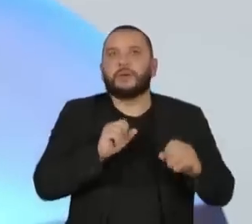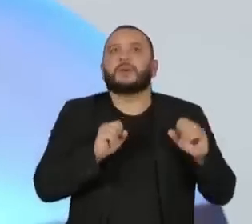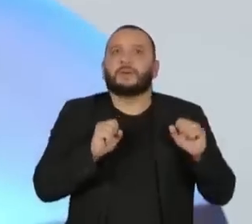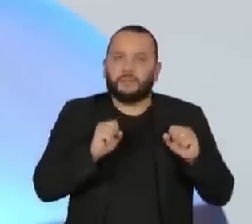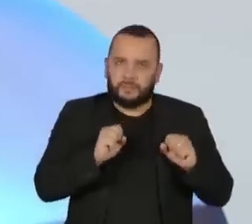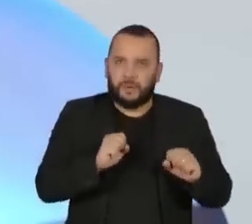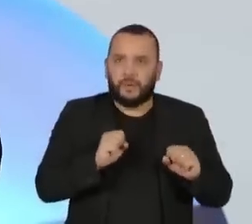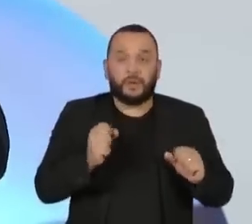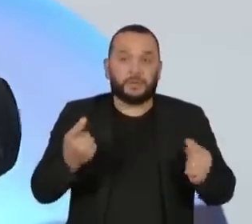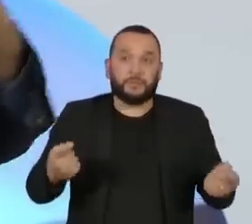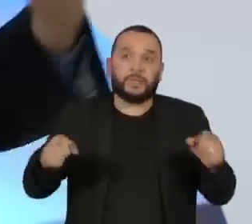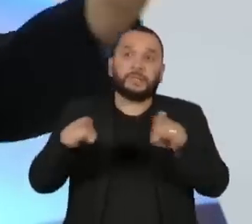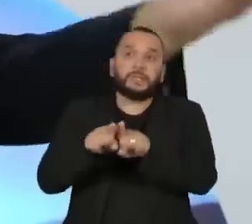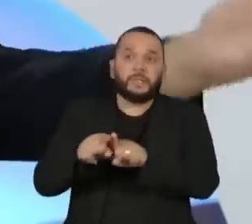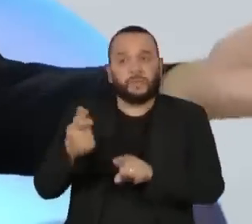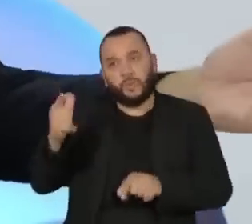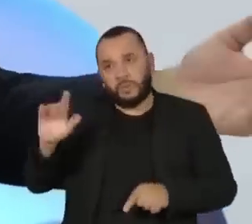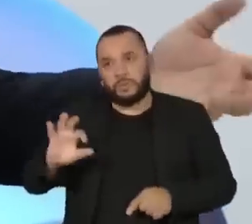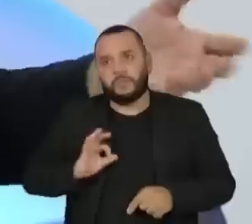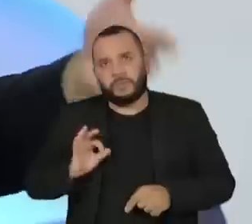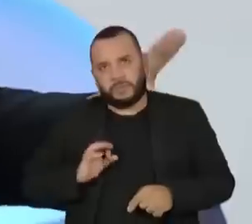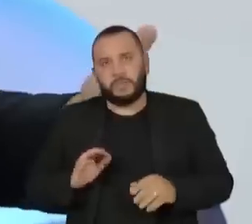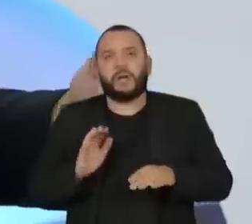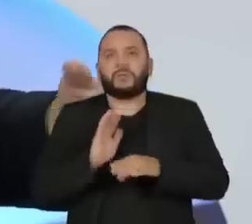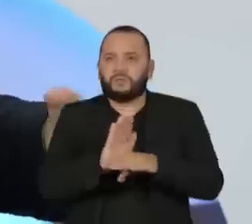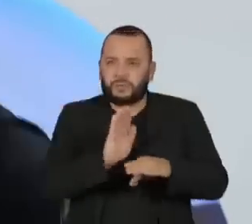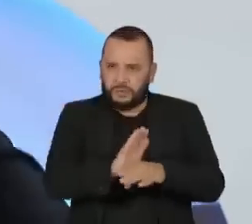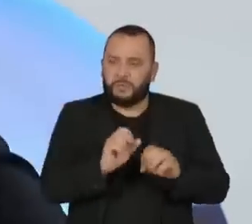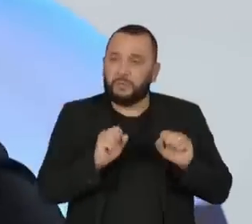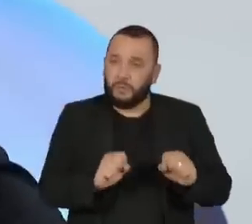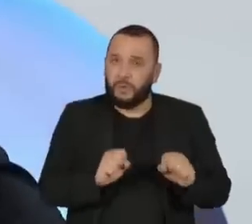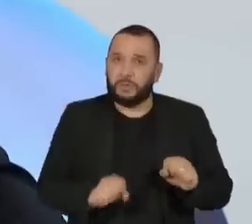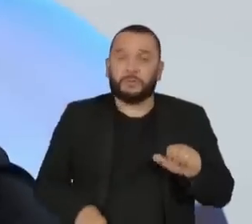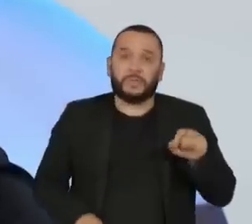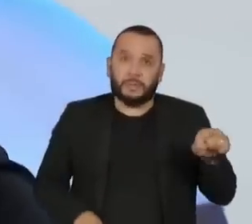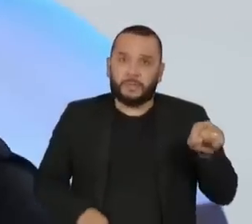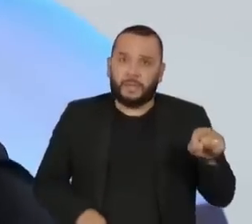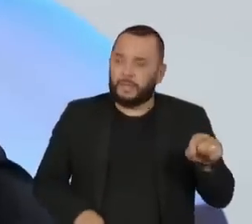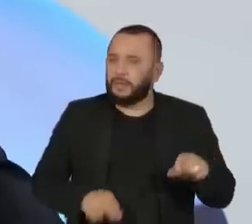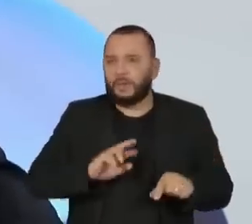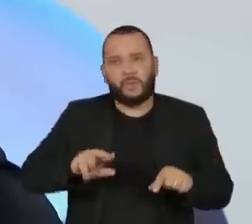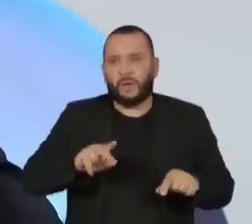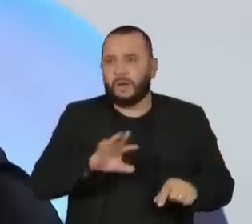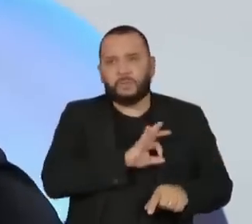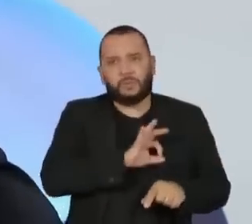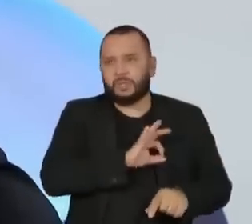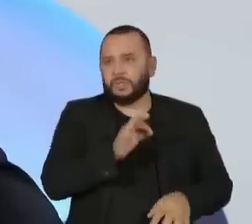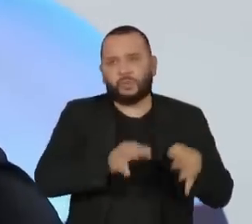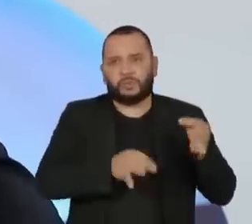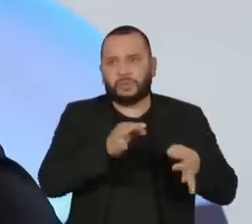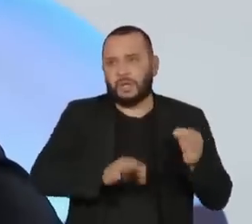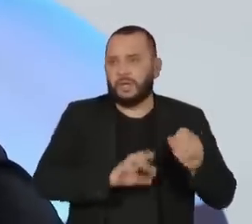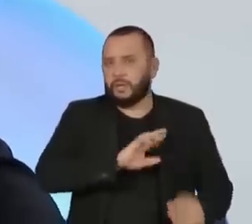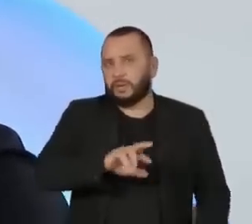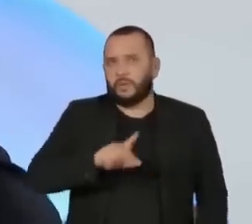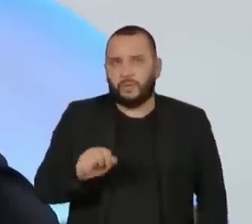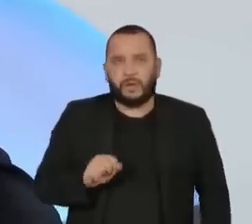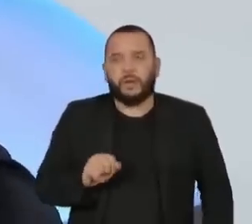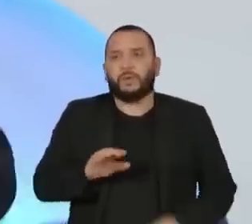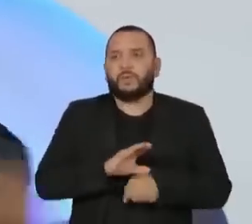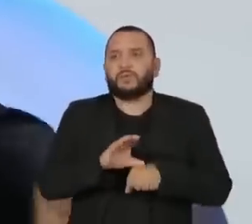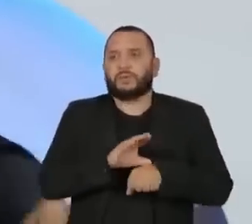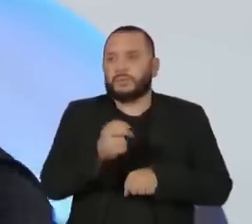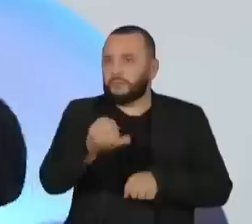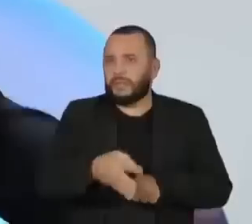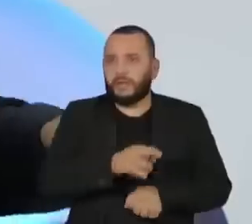operações integradas, nos ajudando? Pode. Mas ela é Polícia Judiciária? Não. Não é. A Constituição diz que